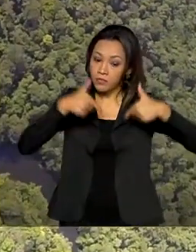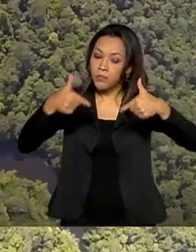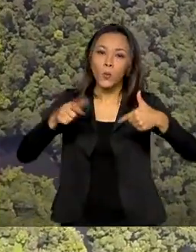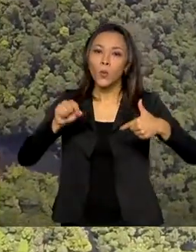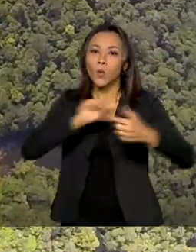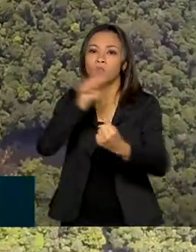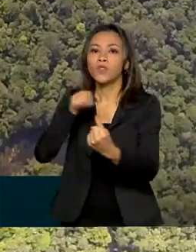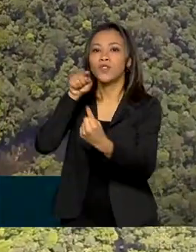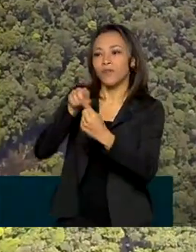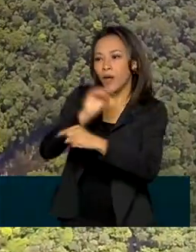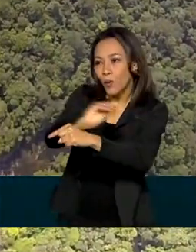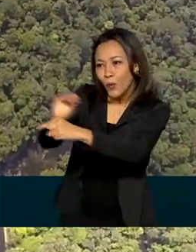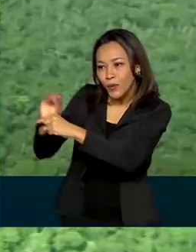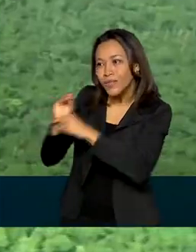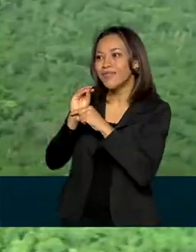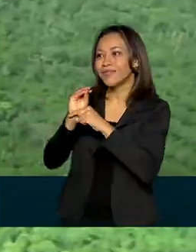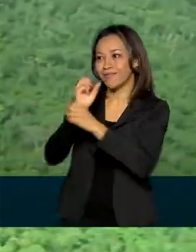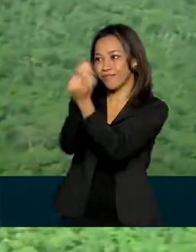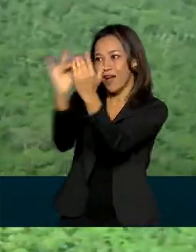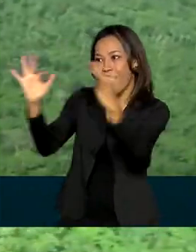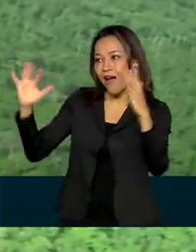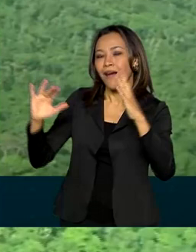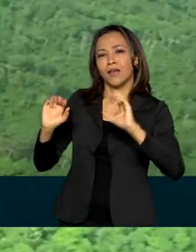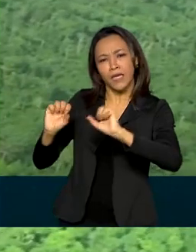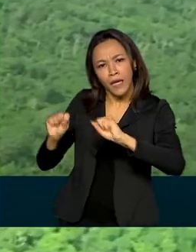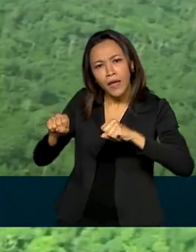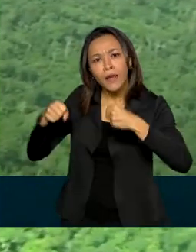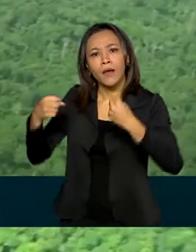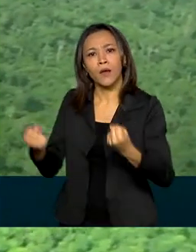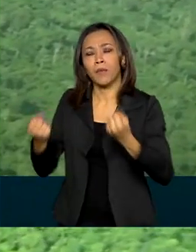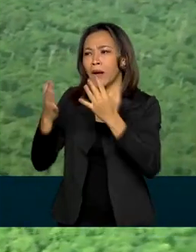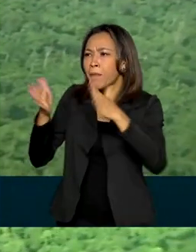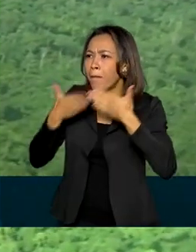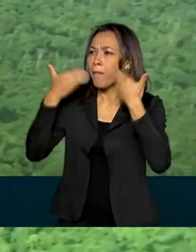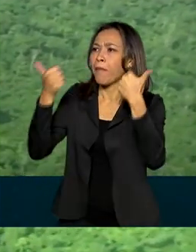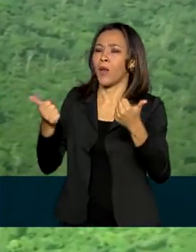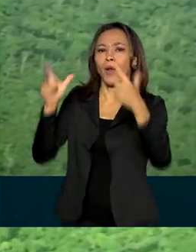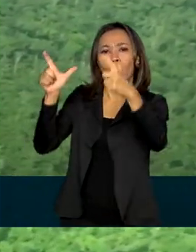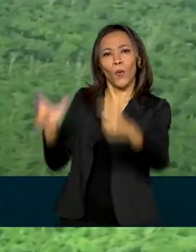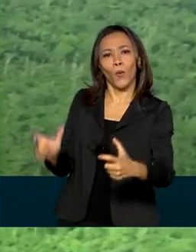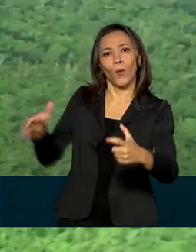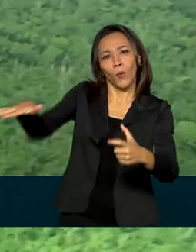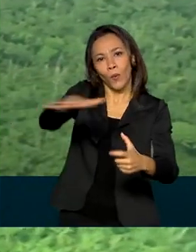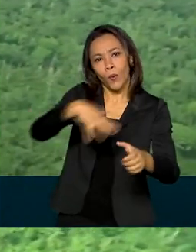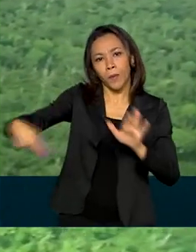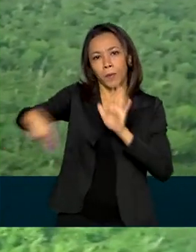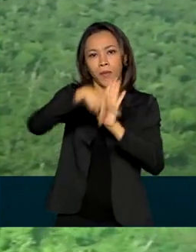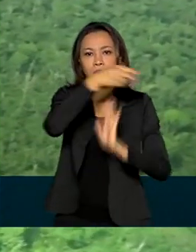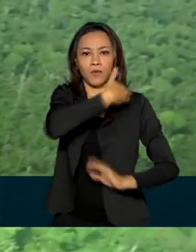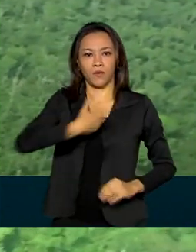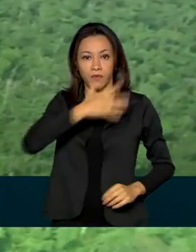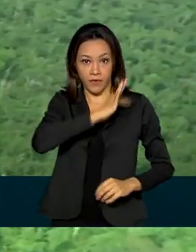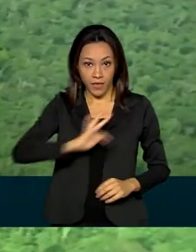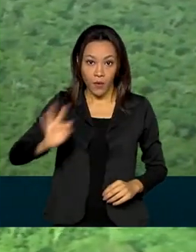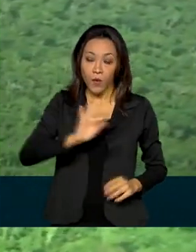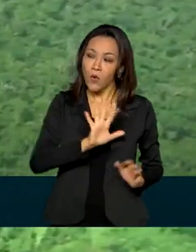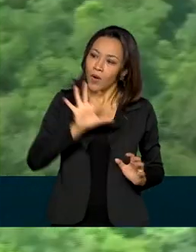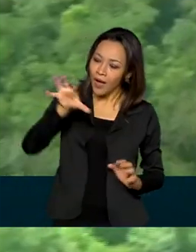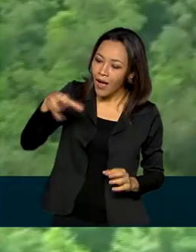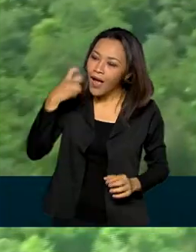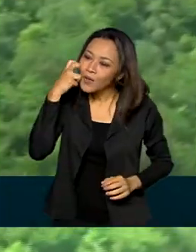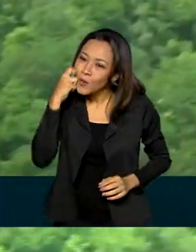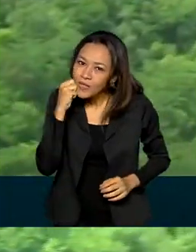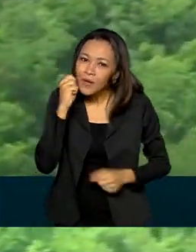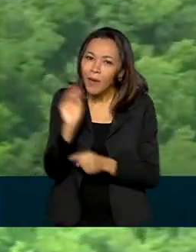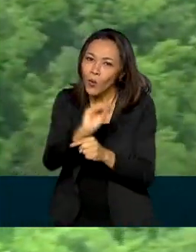conservar, recuperar e melhorar parques e unidades de conservação federais. A adoção pode ser